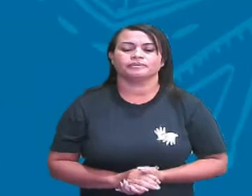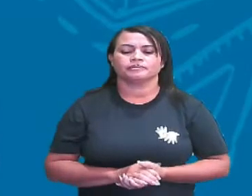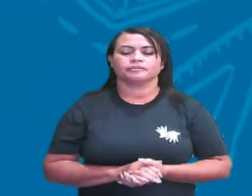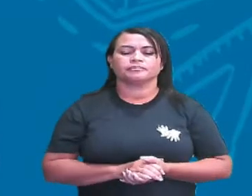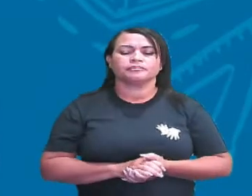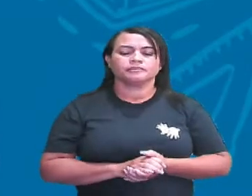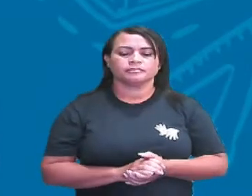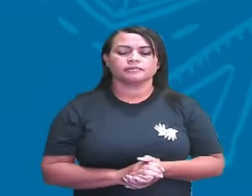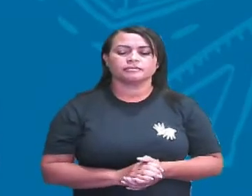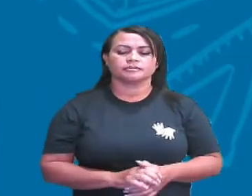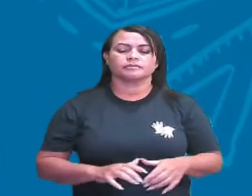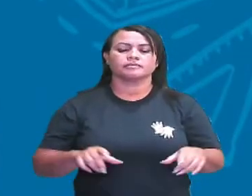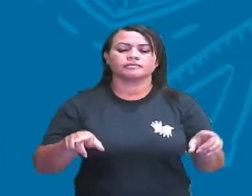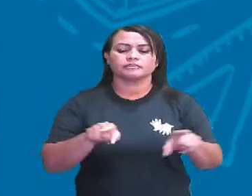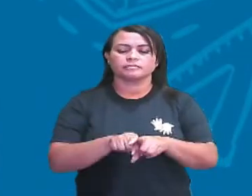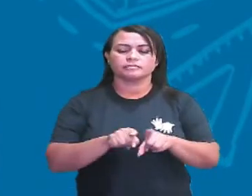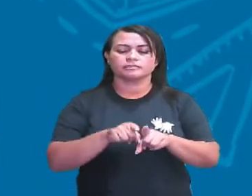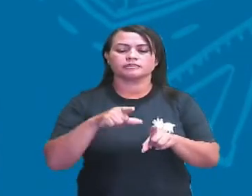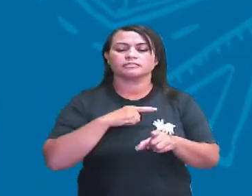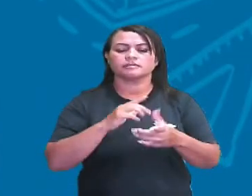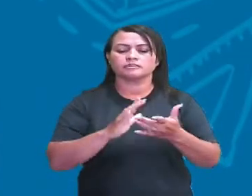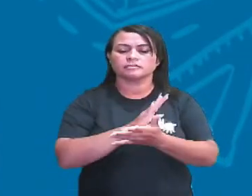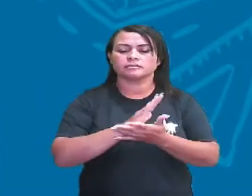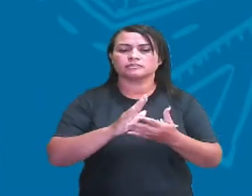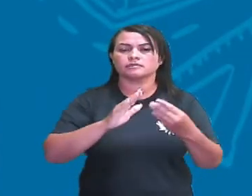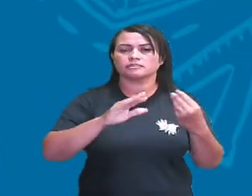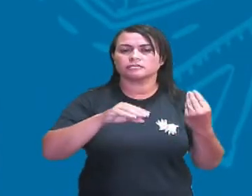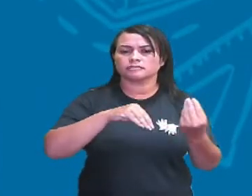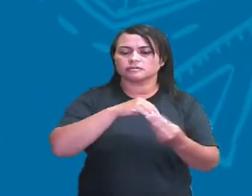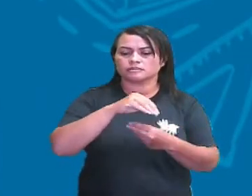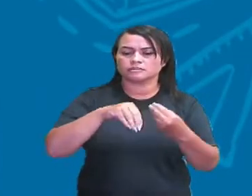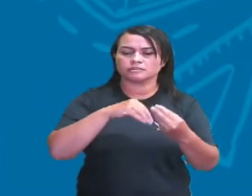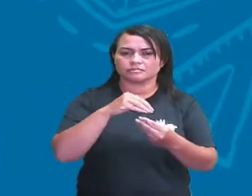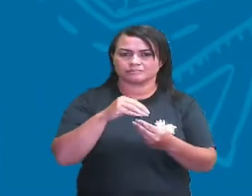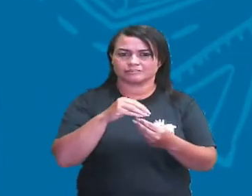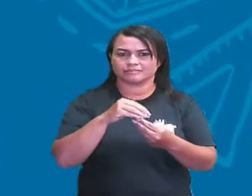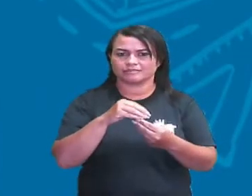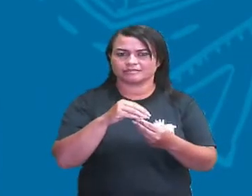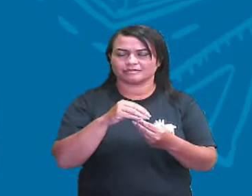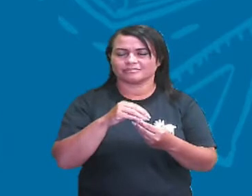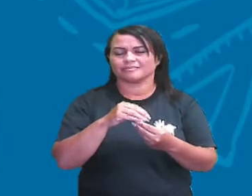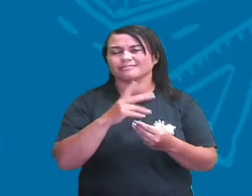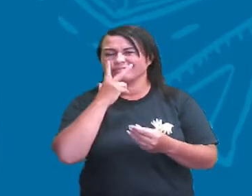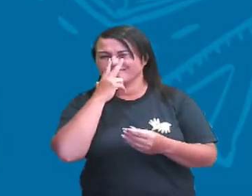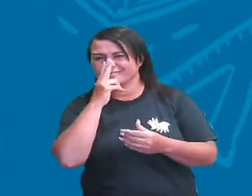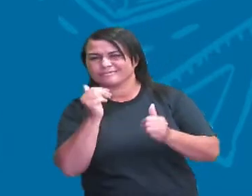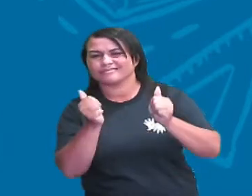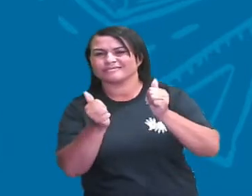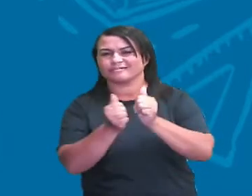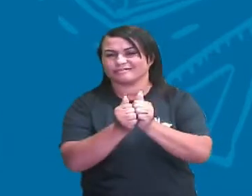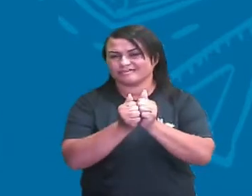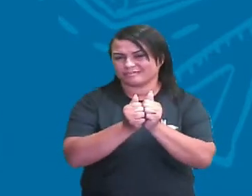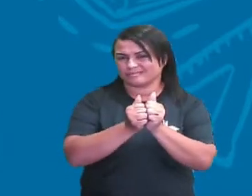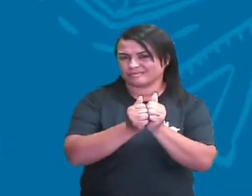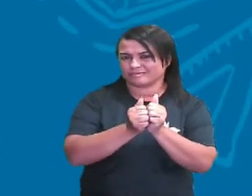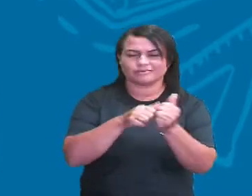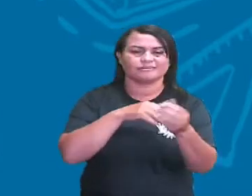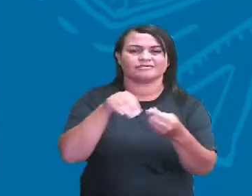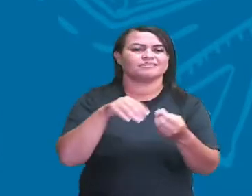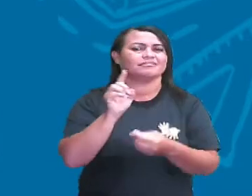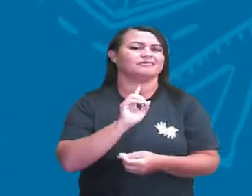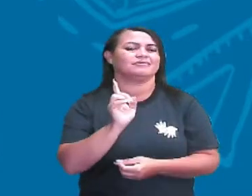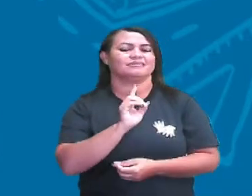Mas, também, algumas substâncias que não estão junto, misturado, pode, às vezes, estão juntos, mas não estão misturados.